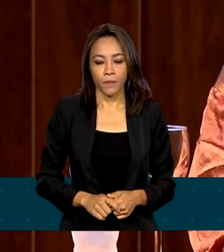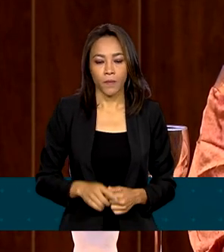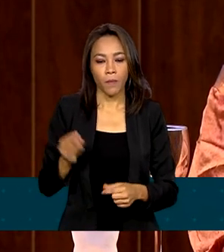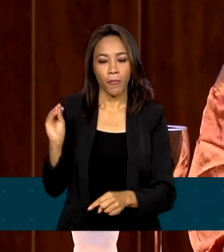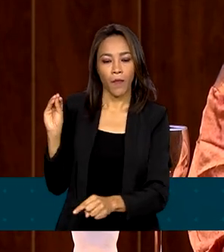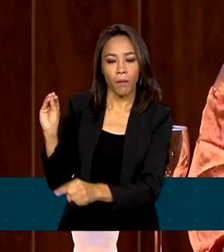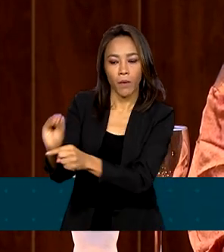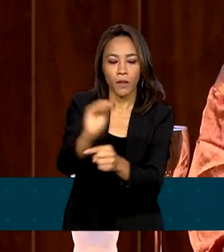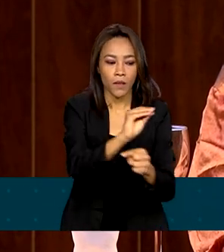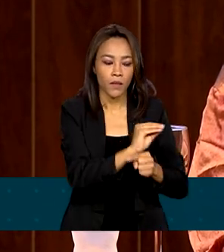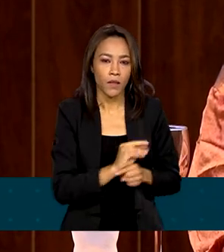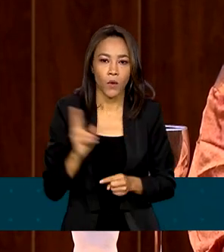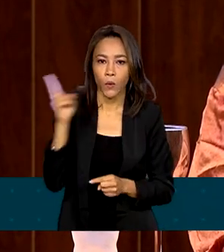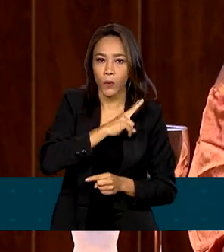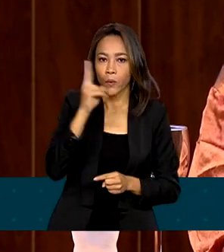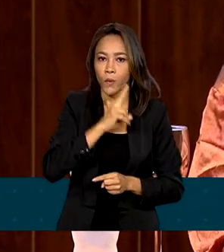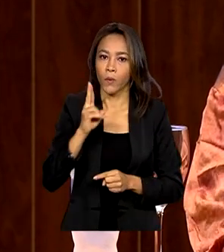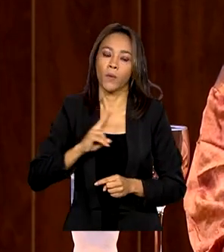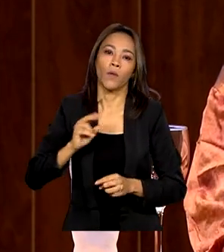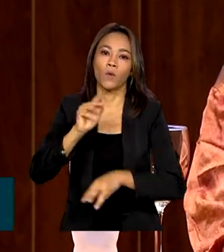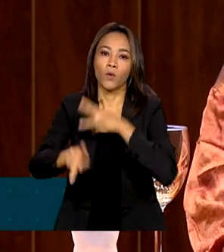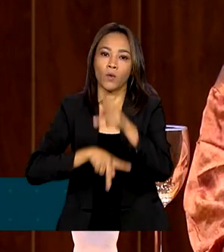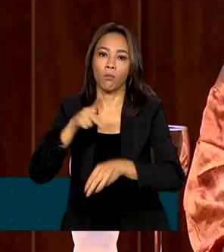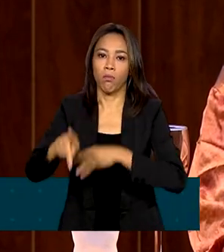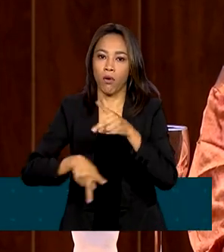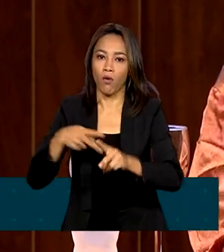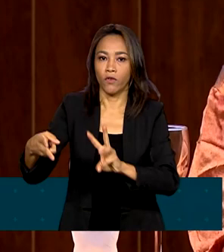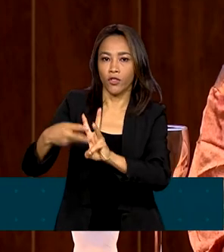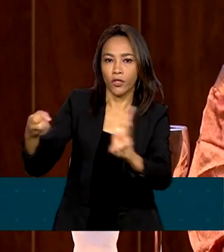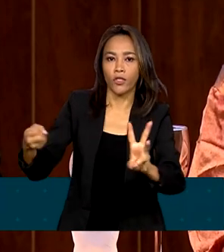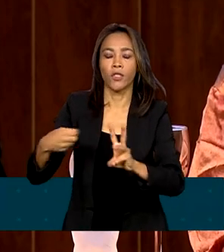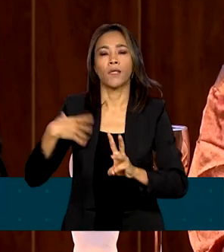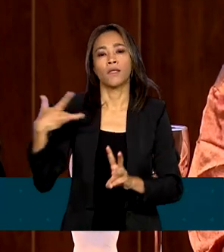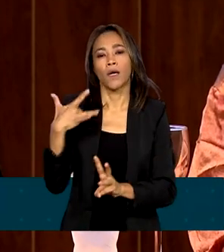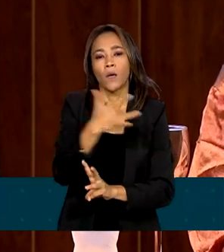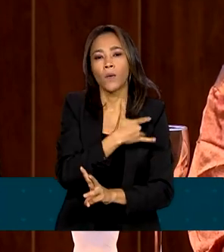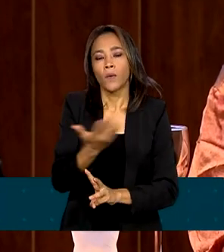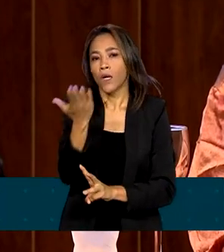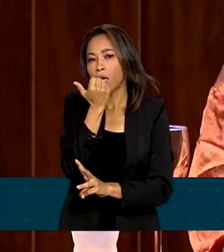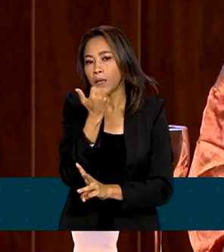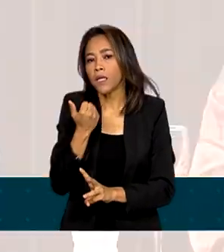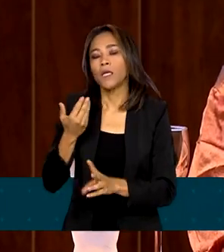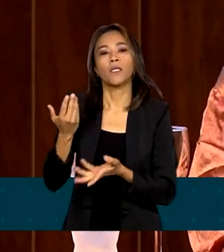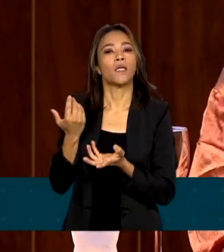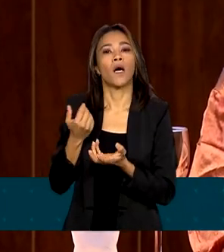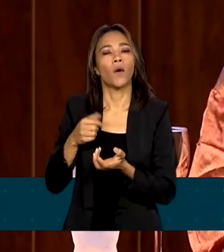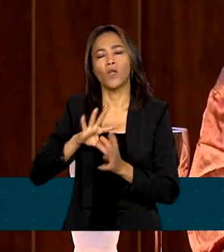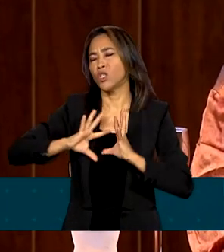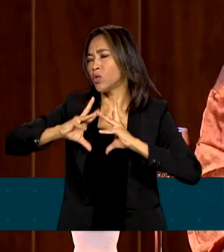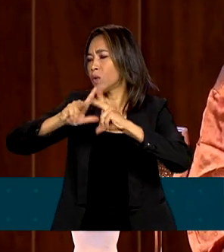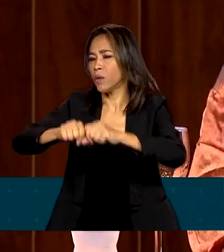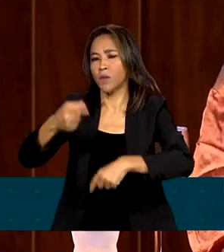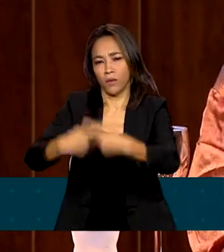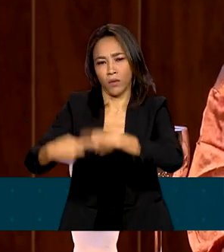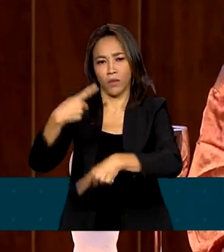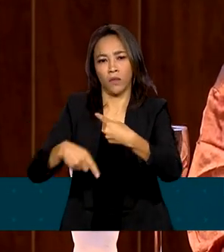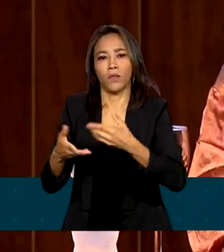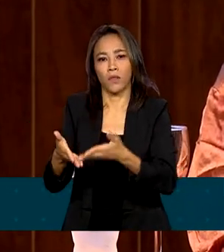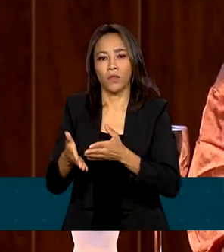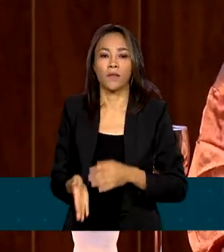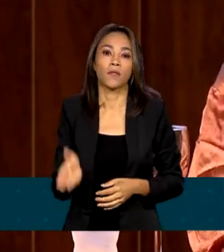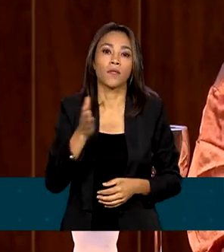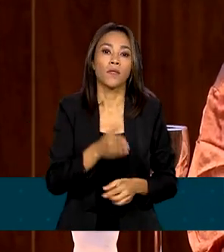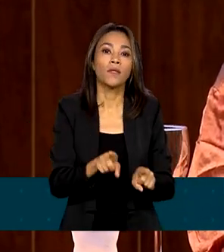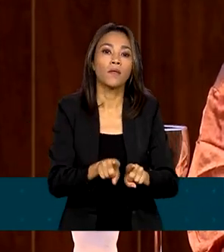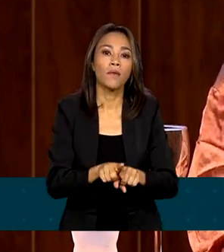proteção emergencial dos povos indígenas, alimentação, saúde, educação, em todas as políticas, e, ao mesmo